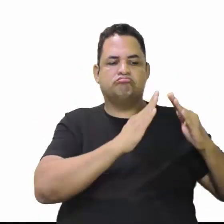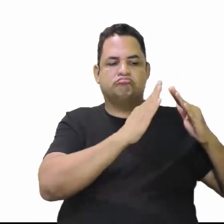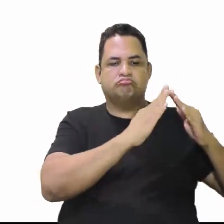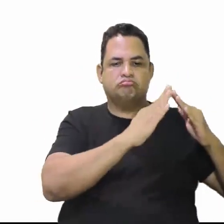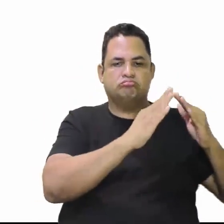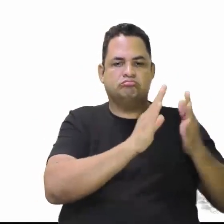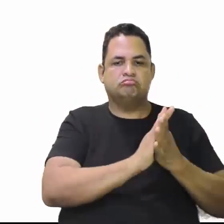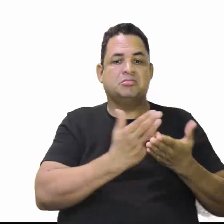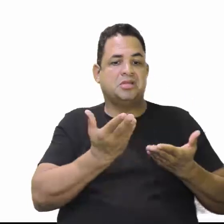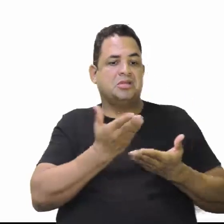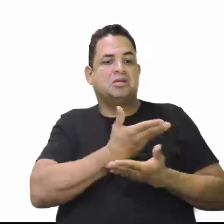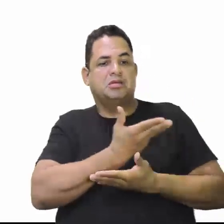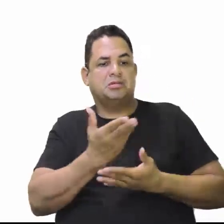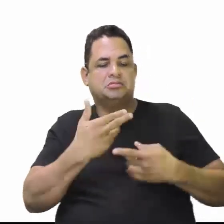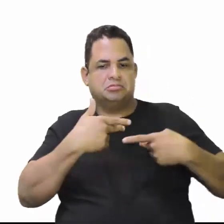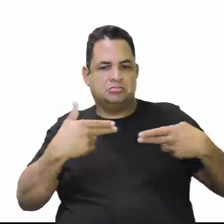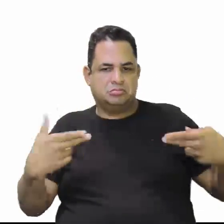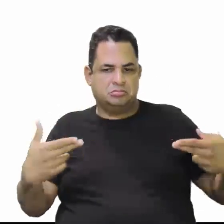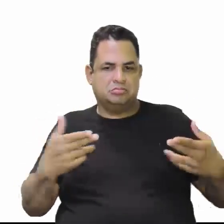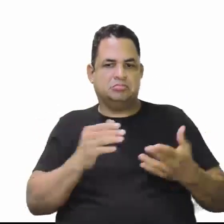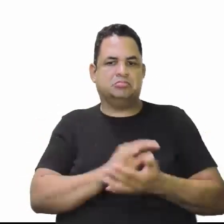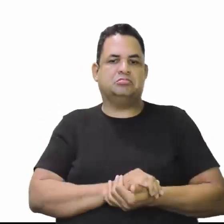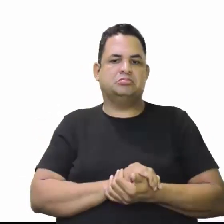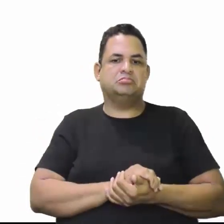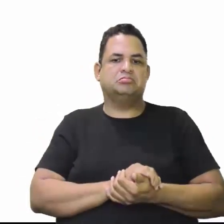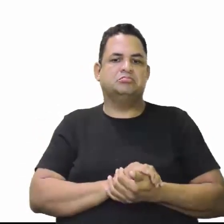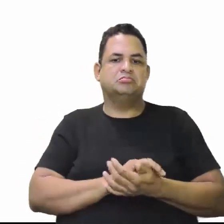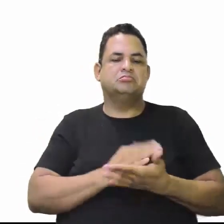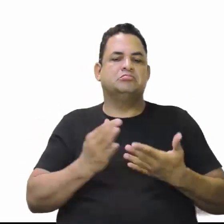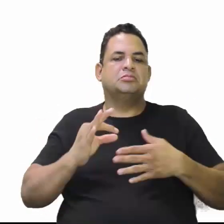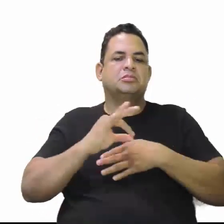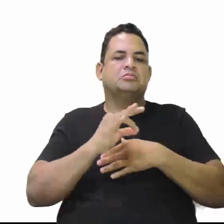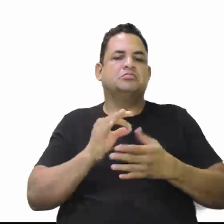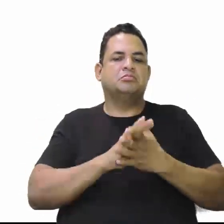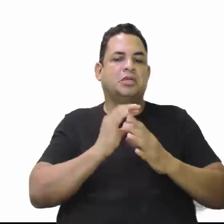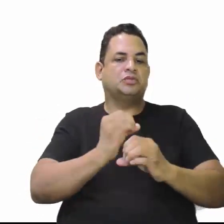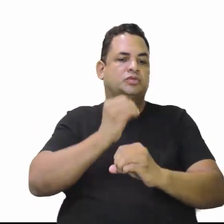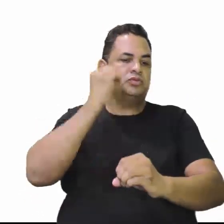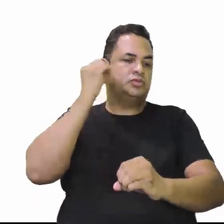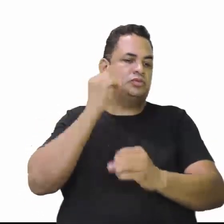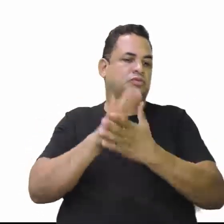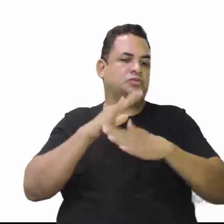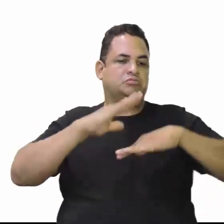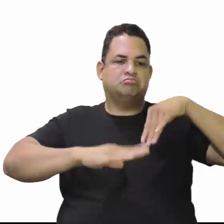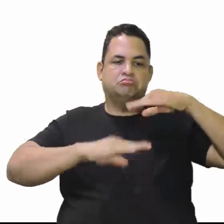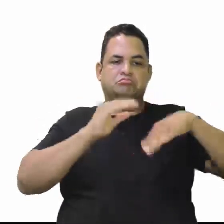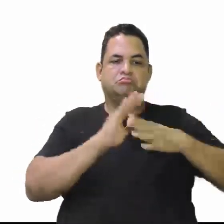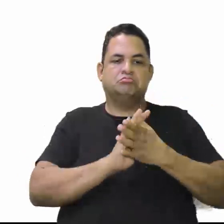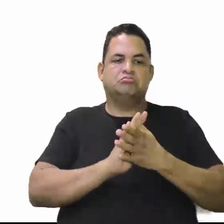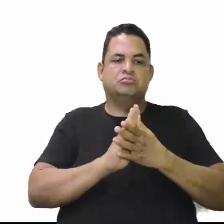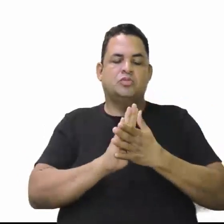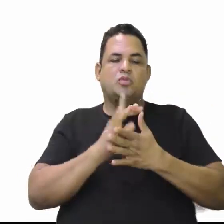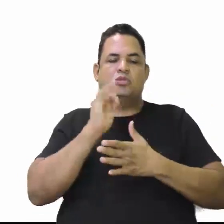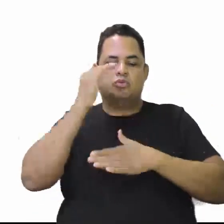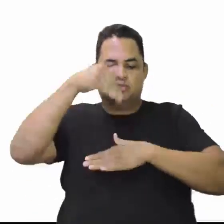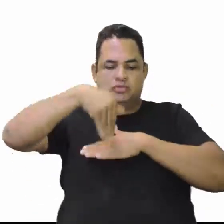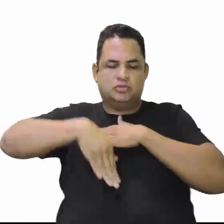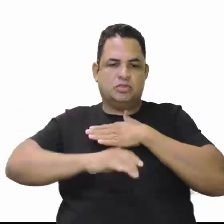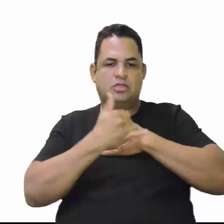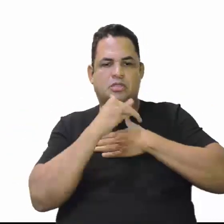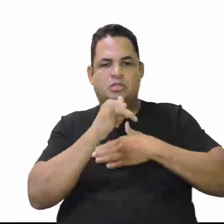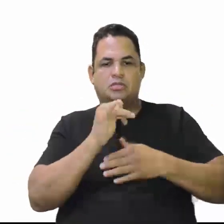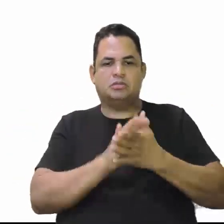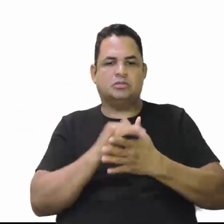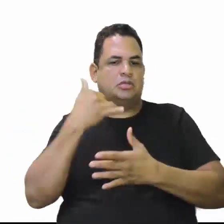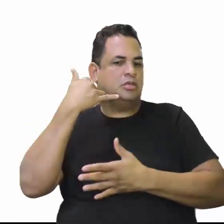possuímos residências para os engenheiros, para os moradores, usina elétrica, telefonia, captação de água,